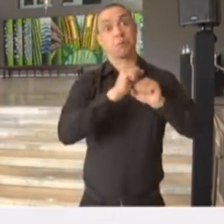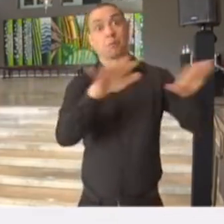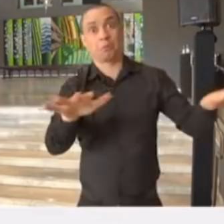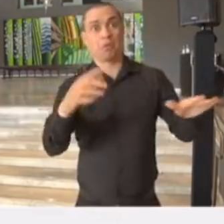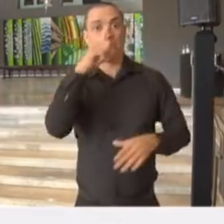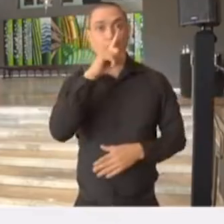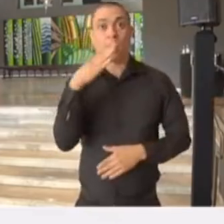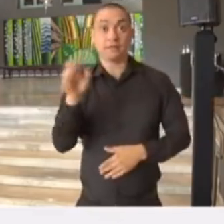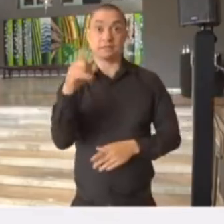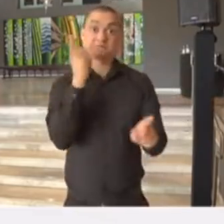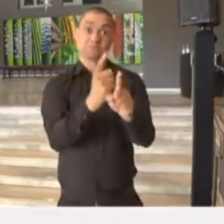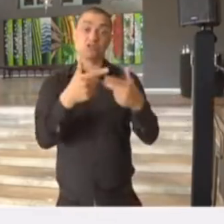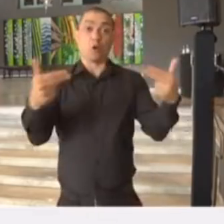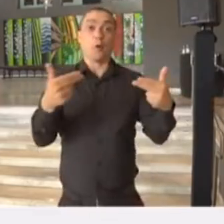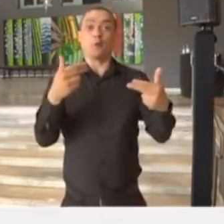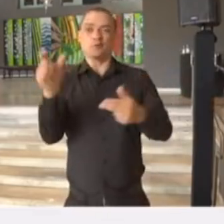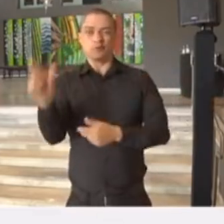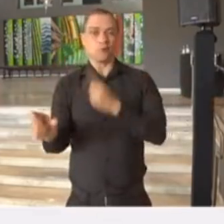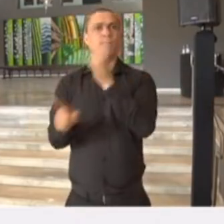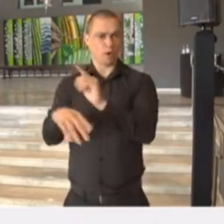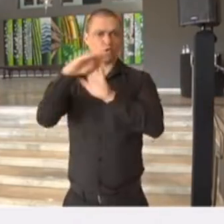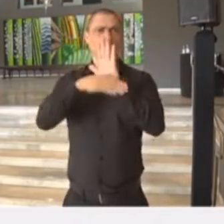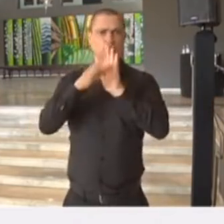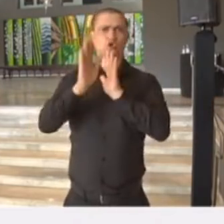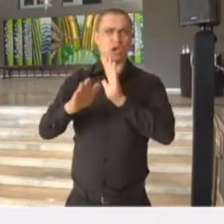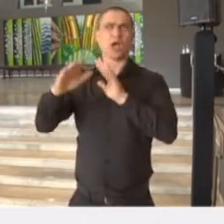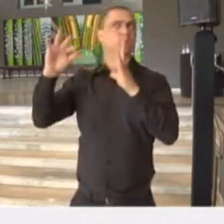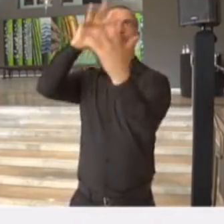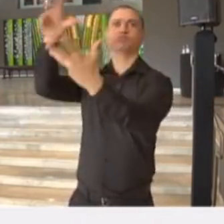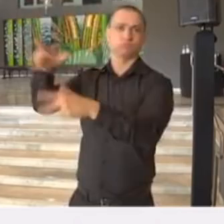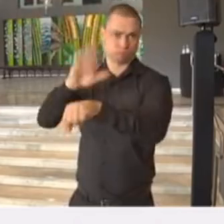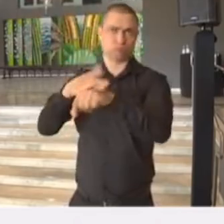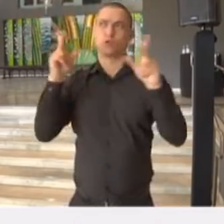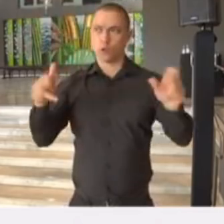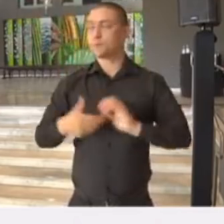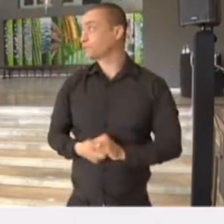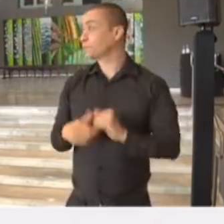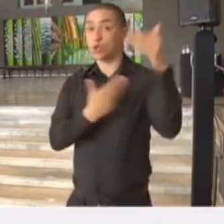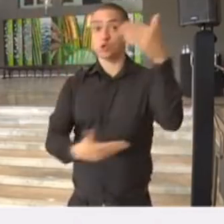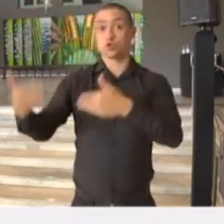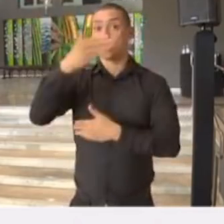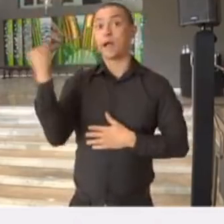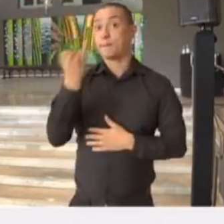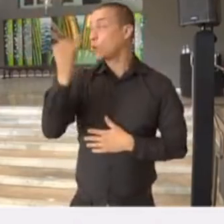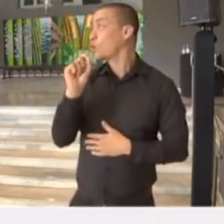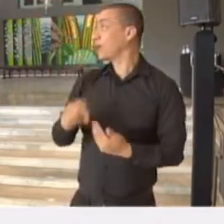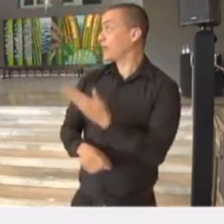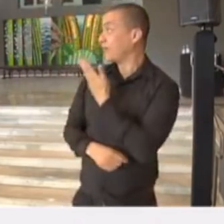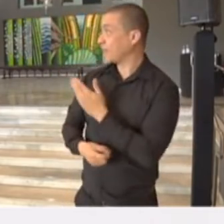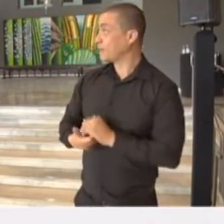buscar caso seja identificado um caso, é um protocolo que tem sido feito também mundo afora. Pode passar? Uma coisa importante é que estes,